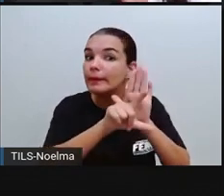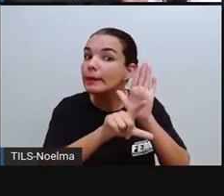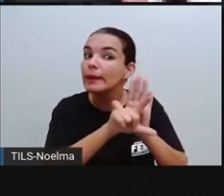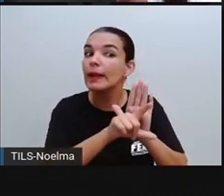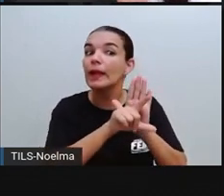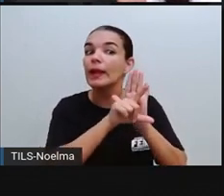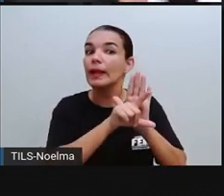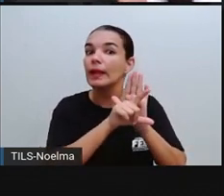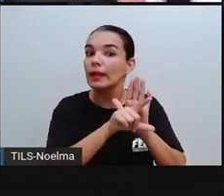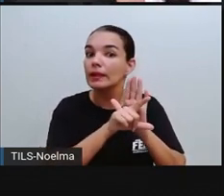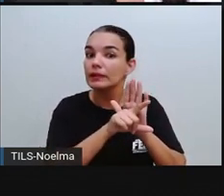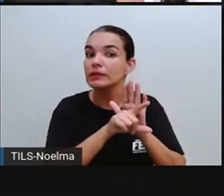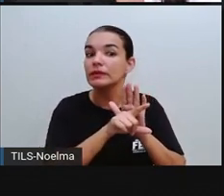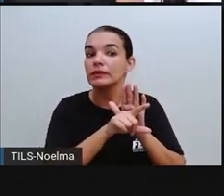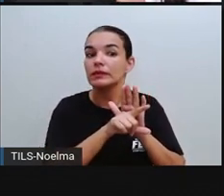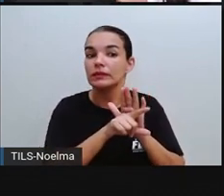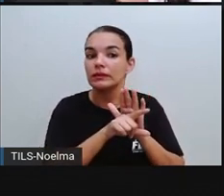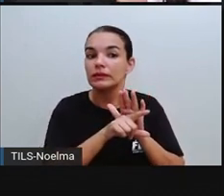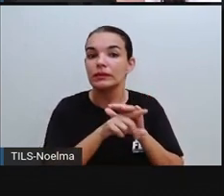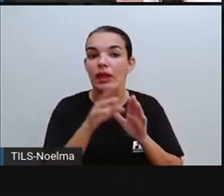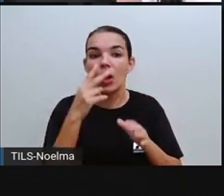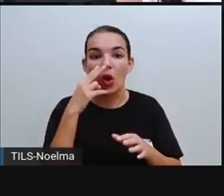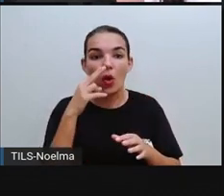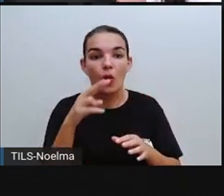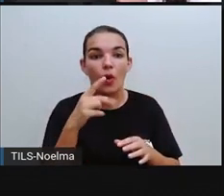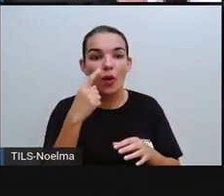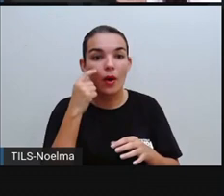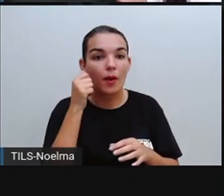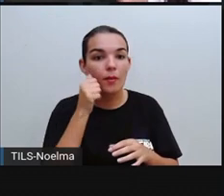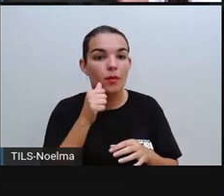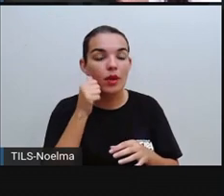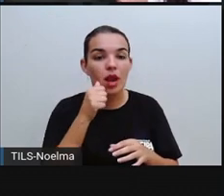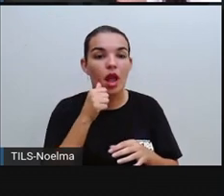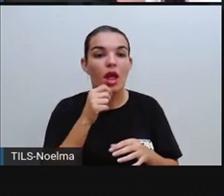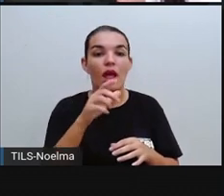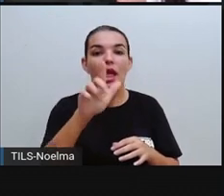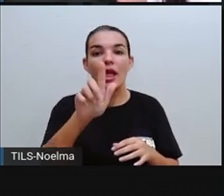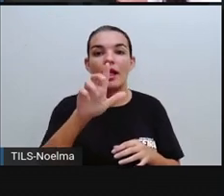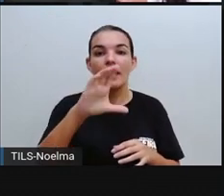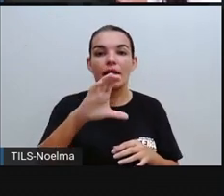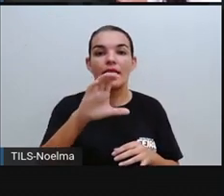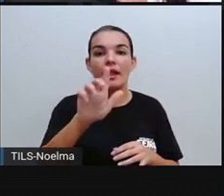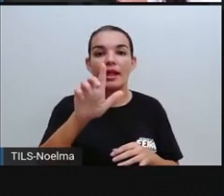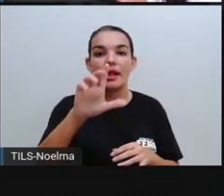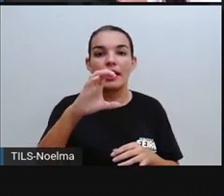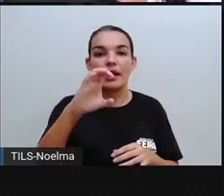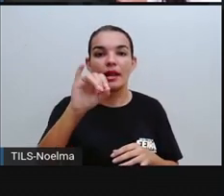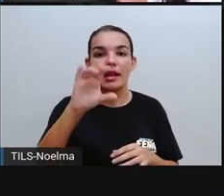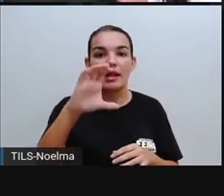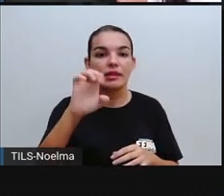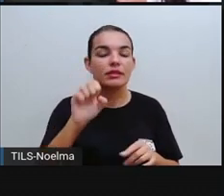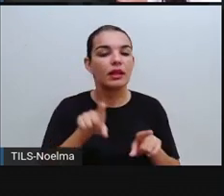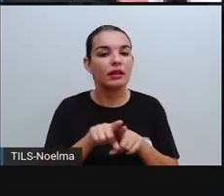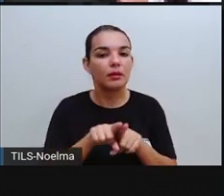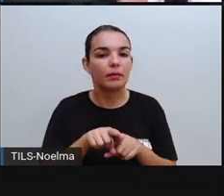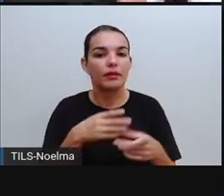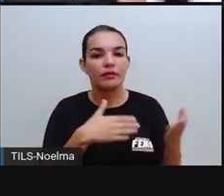participou de uma das edições do Big Brother, né? Tem aí também a Malu,